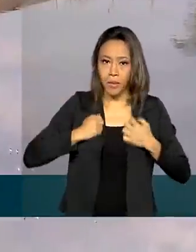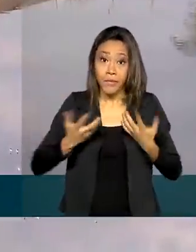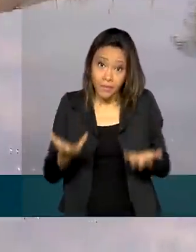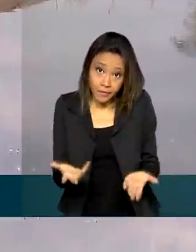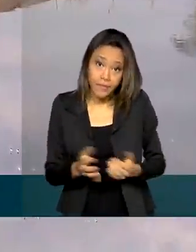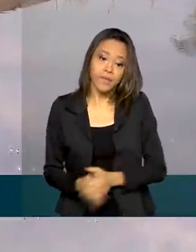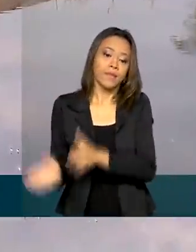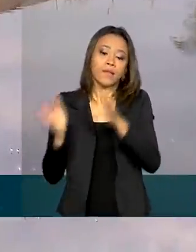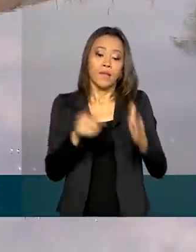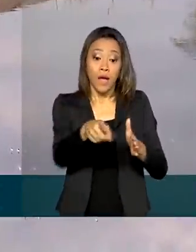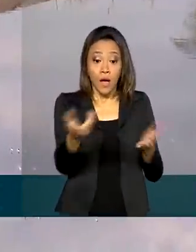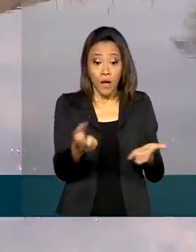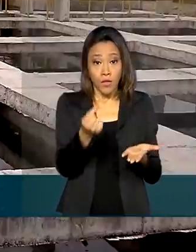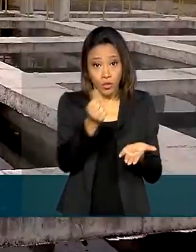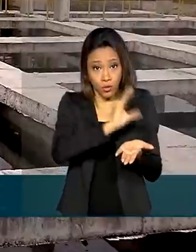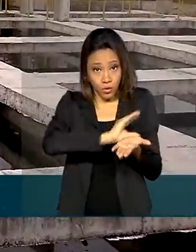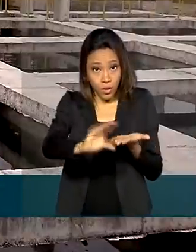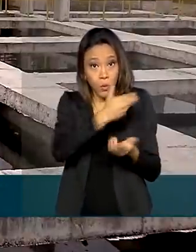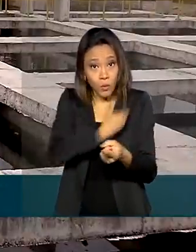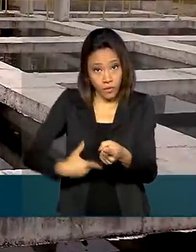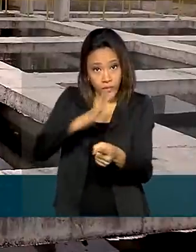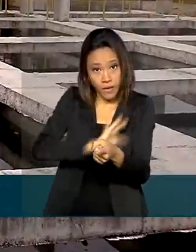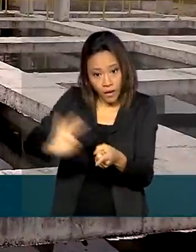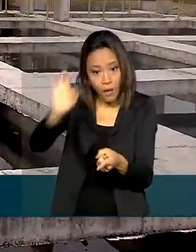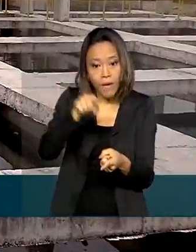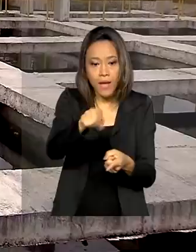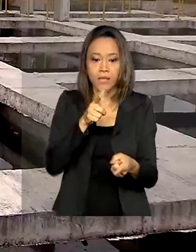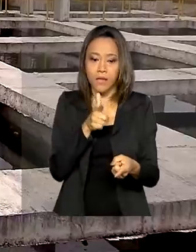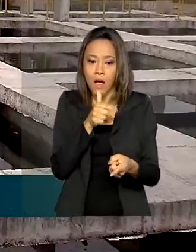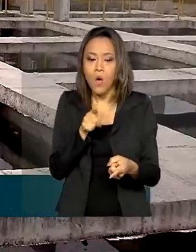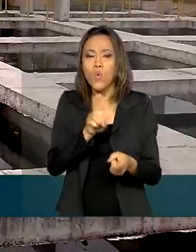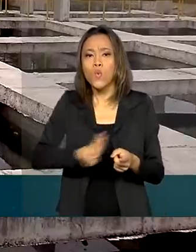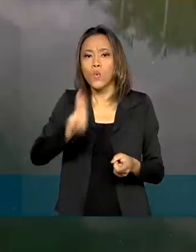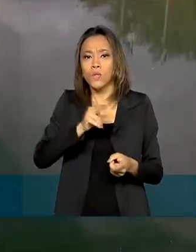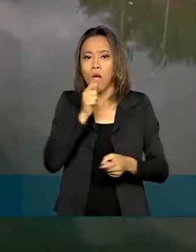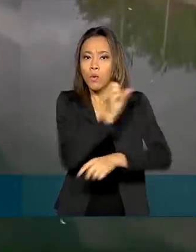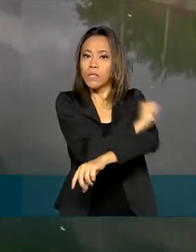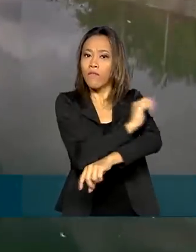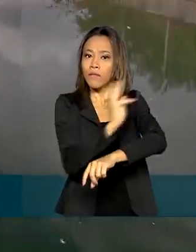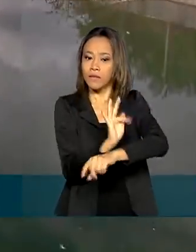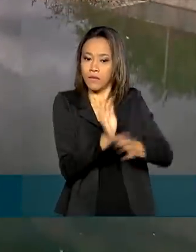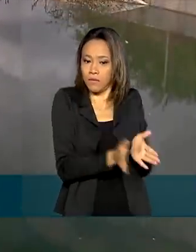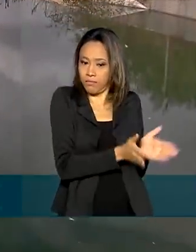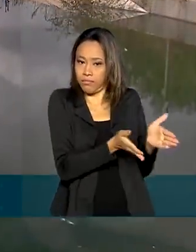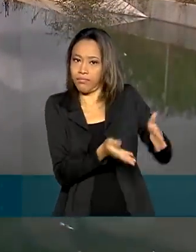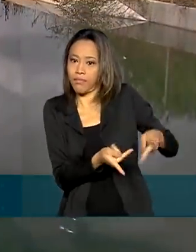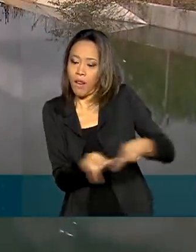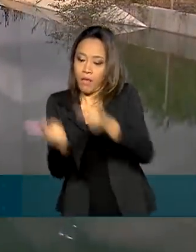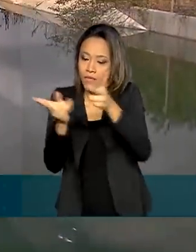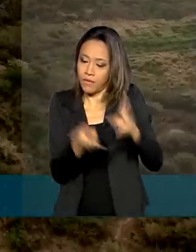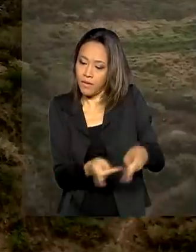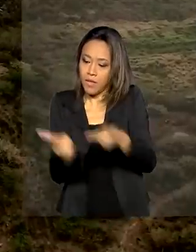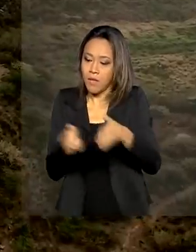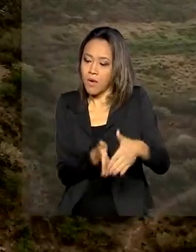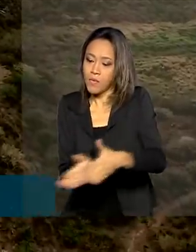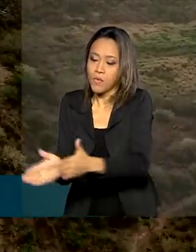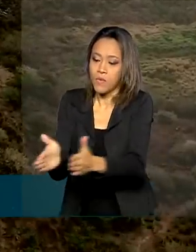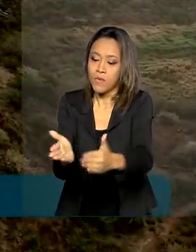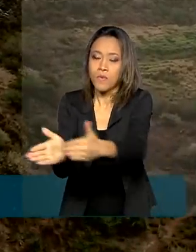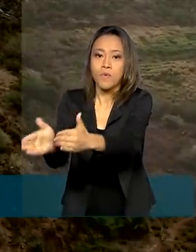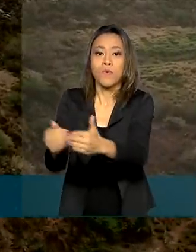Construído com verbas do governo federal, o canal utiliza a água do Rio São Francisco para abastecer a área rural de 42